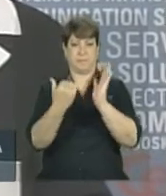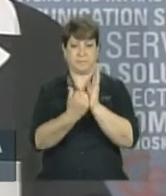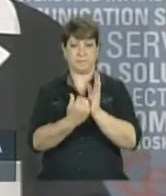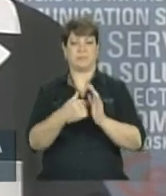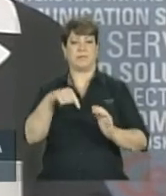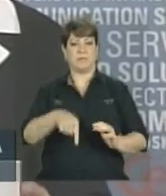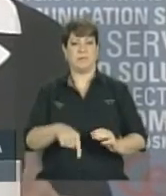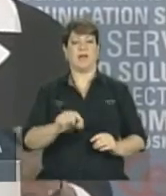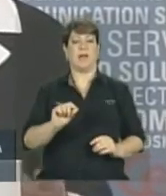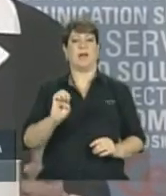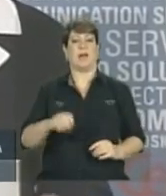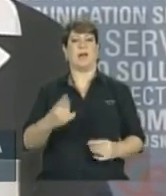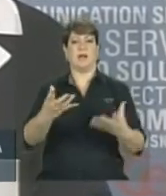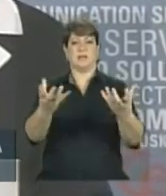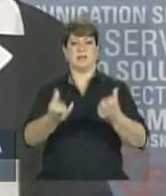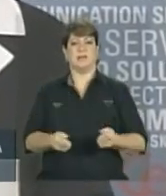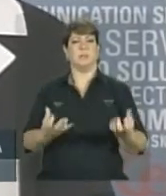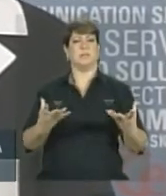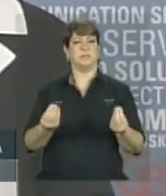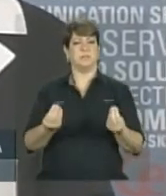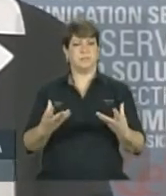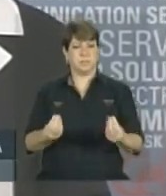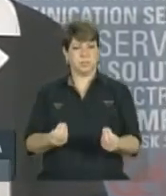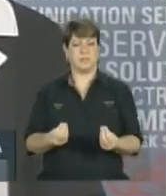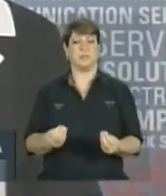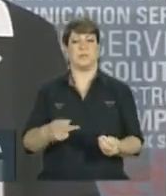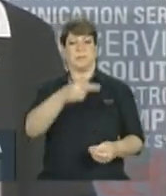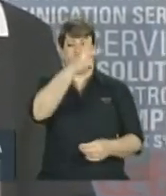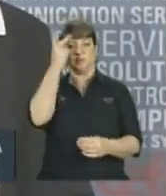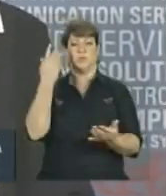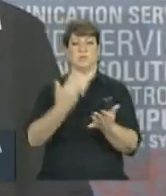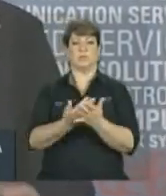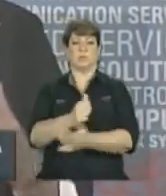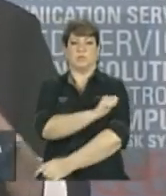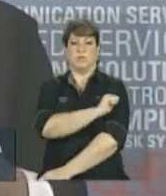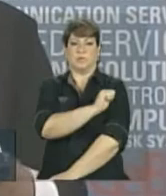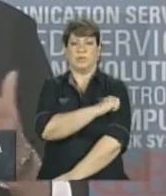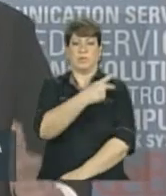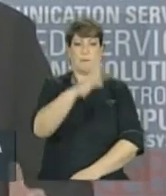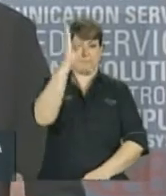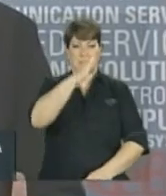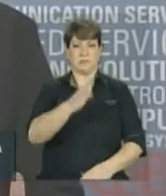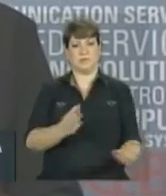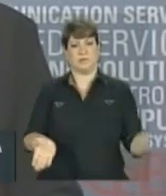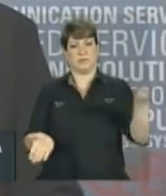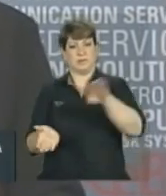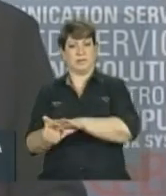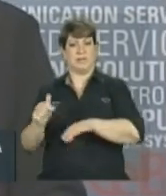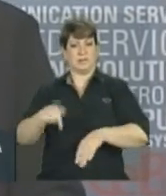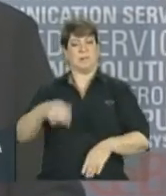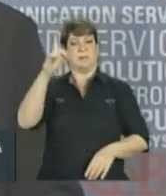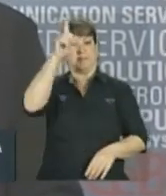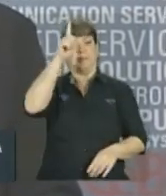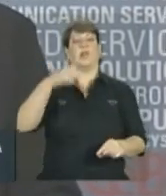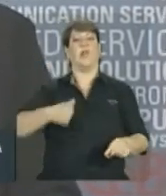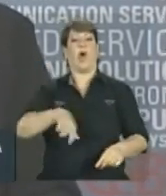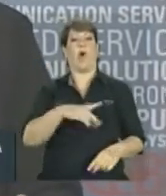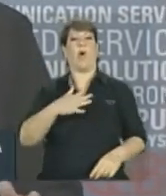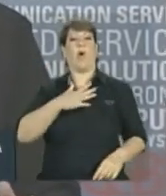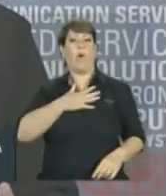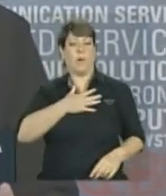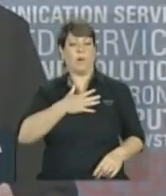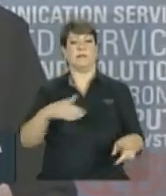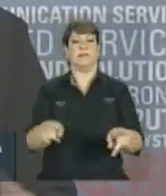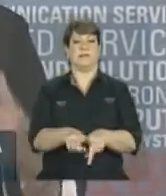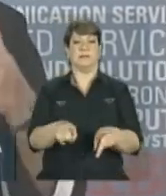uma adesão muito grande de estudantes do Brasil e nós gostaríamos de enfatizar